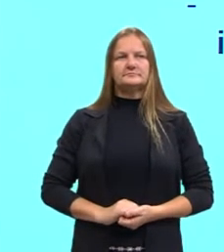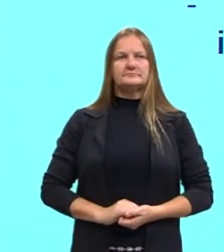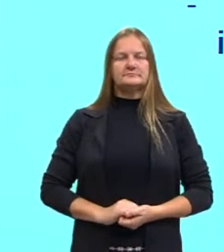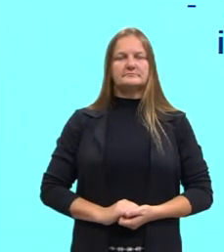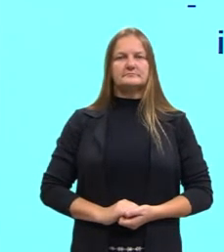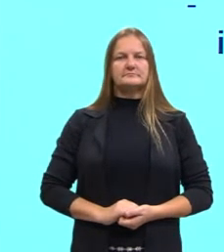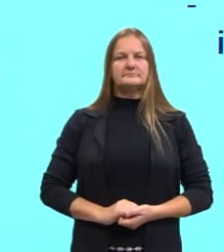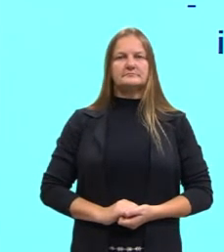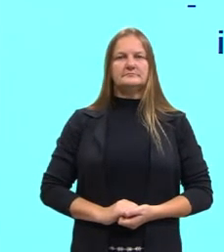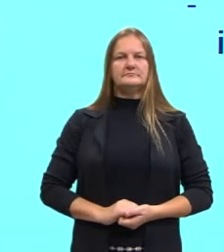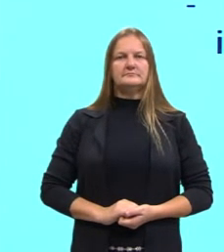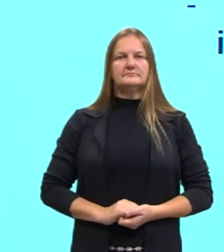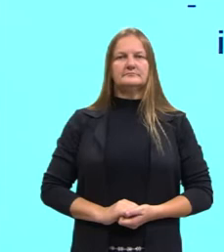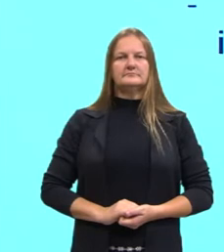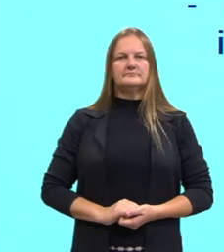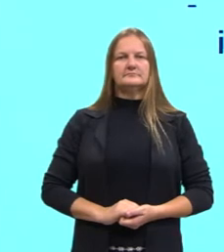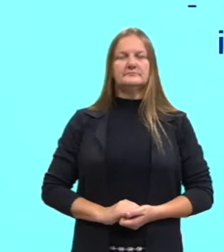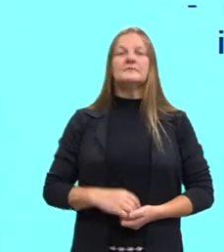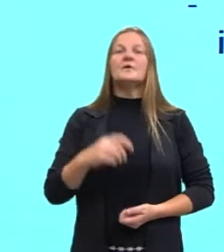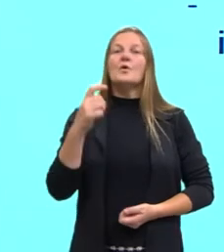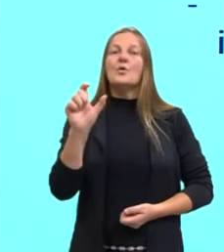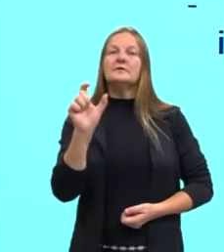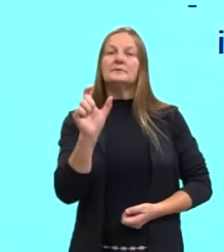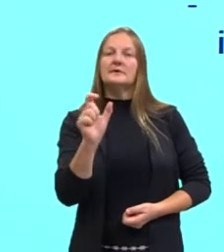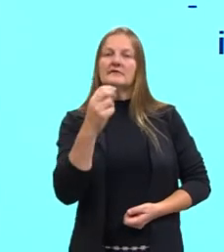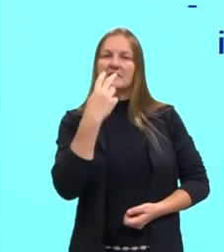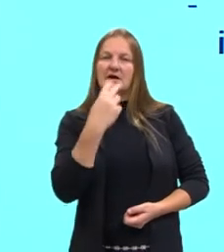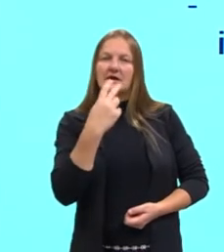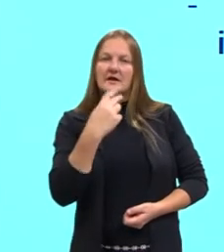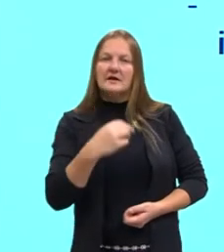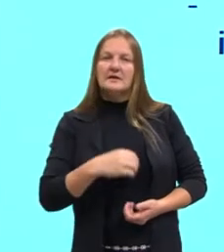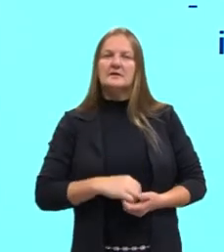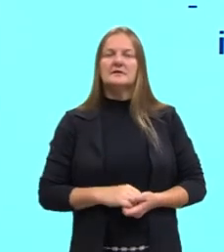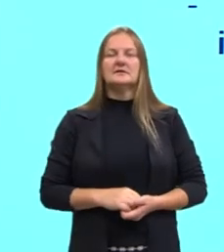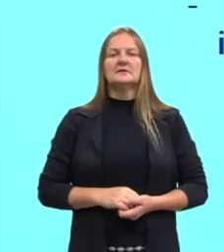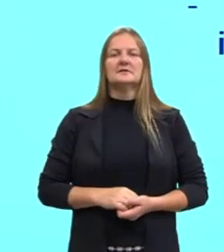Vou falar outra palavra em inglês. Modern.